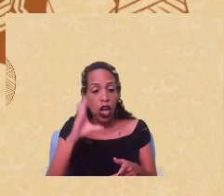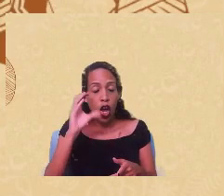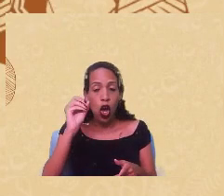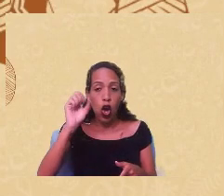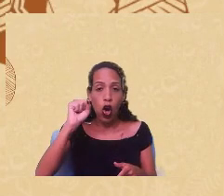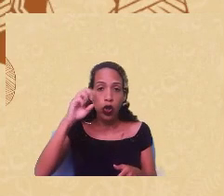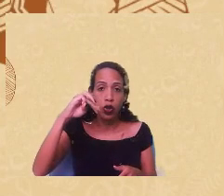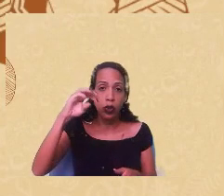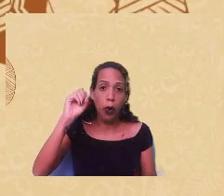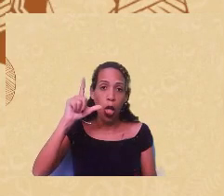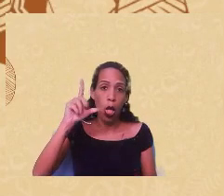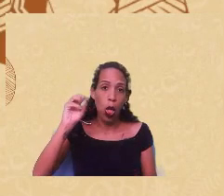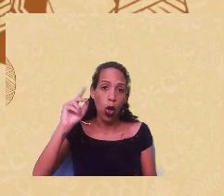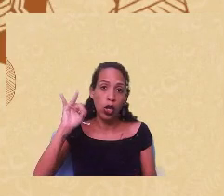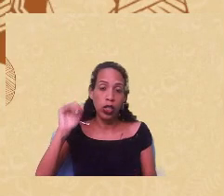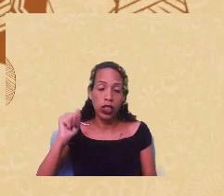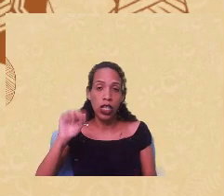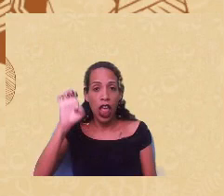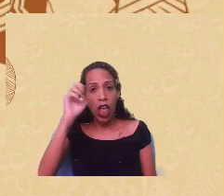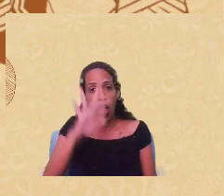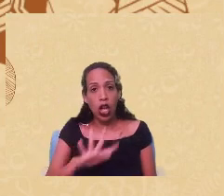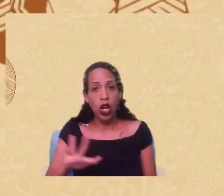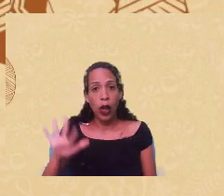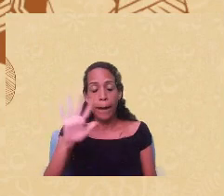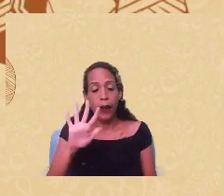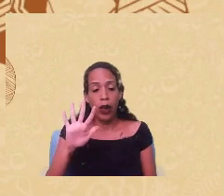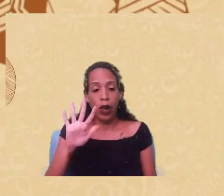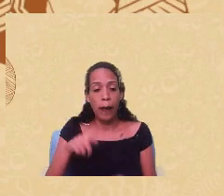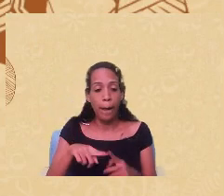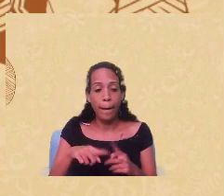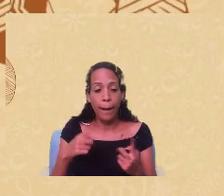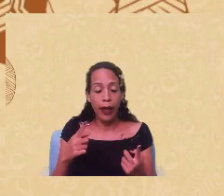europeias mas